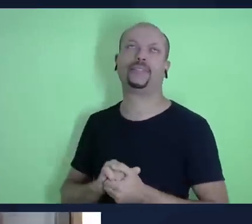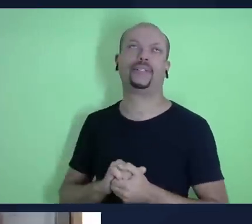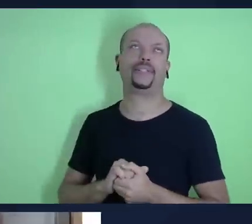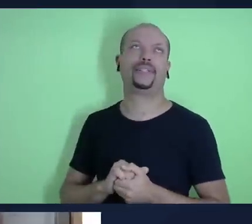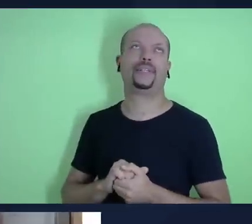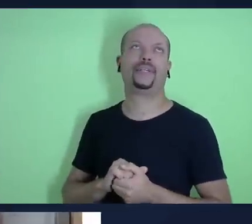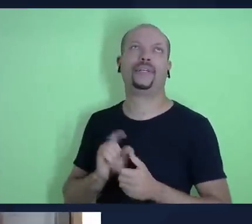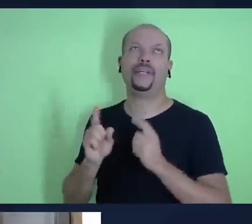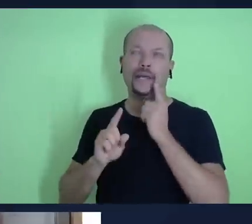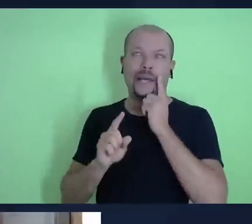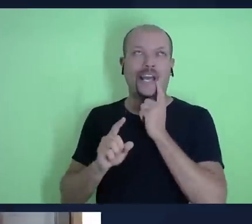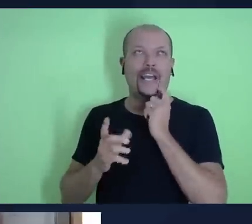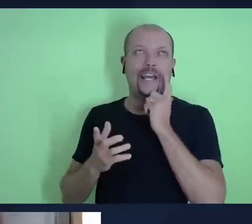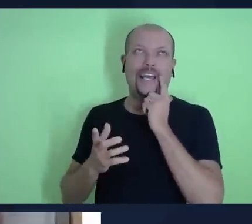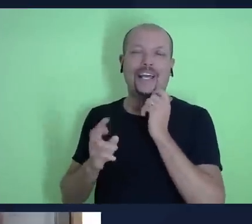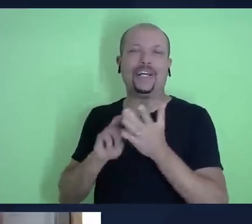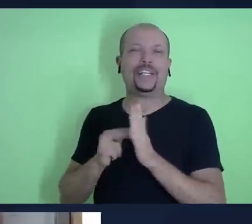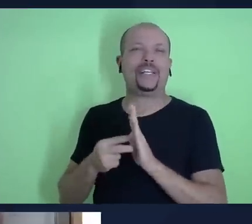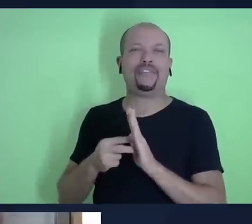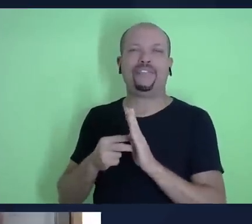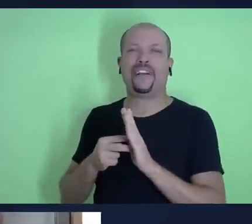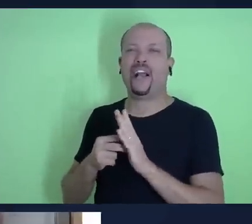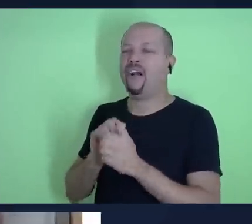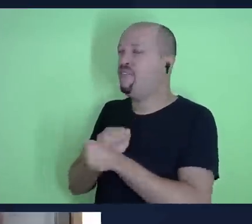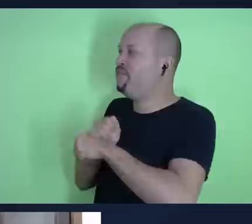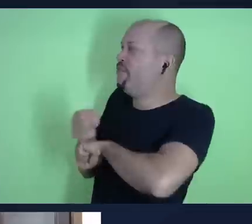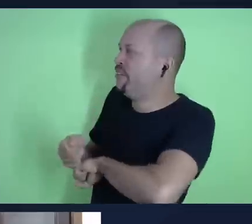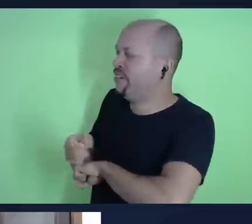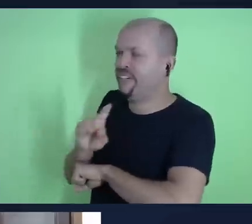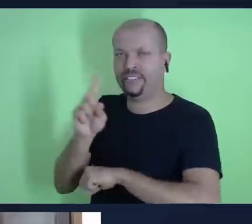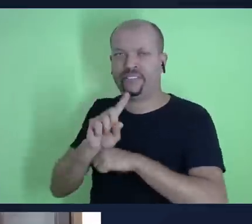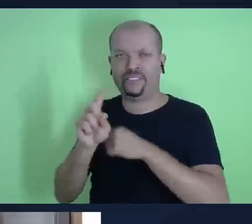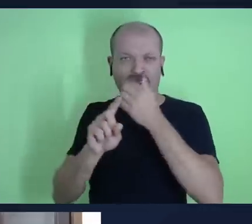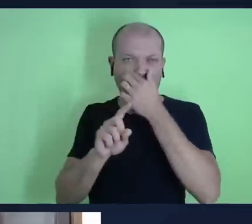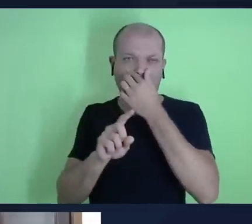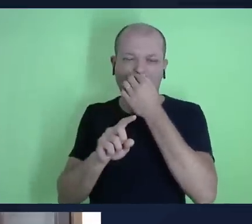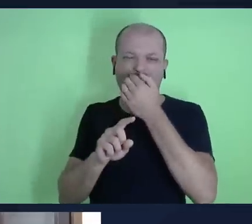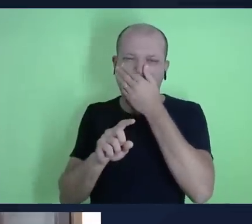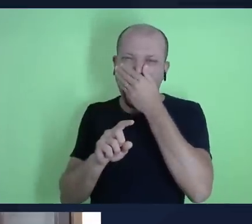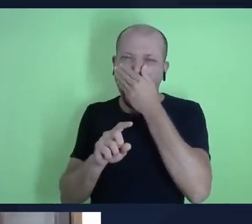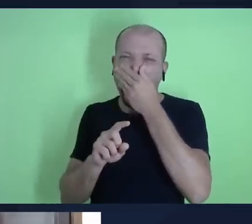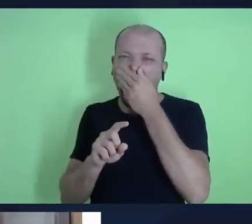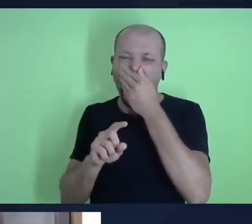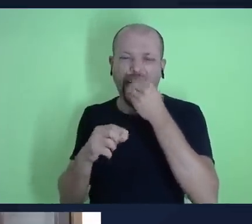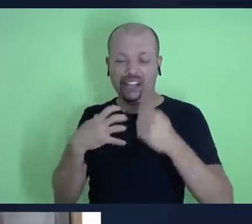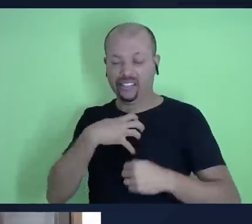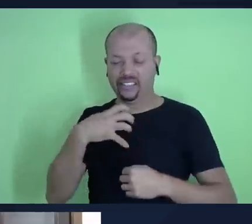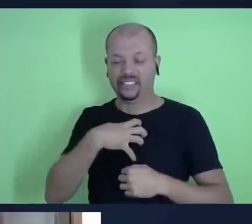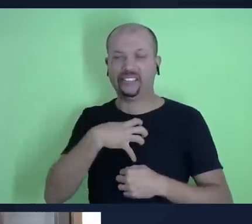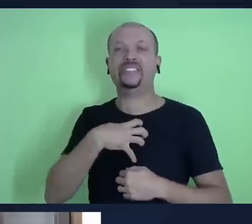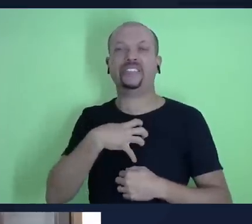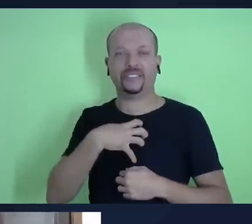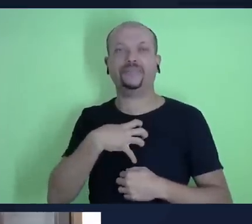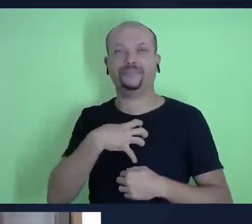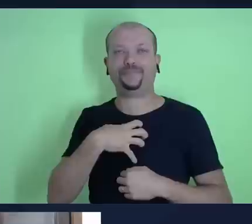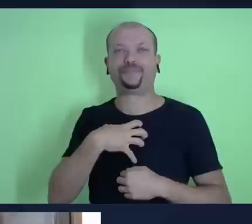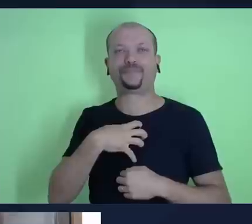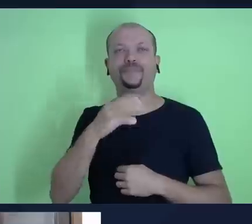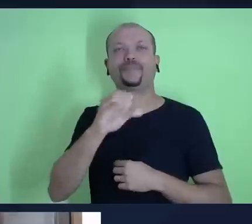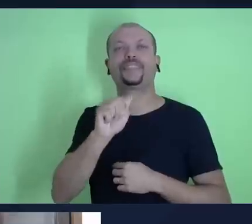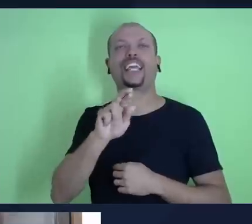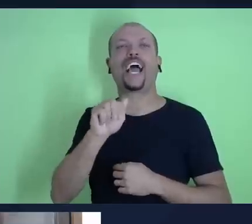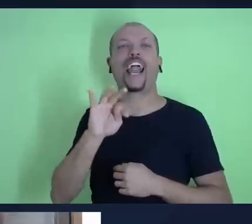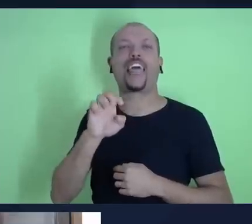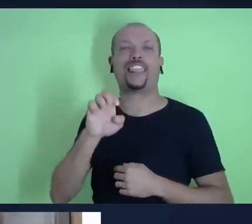obrigação é uma questão de honestidade é uma questão de caráter assim como é para minha esposa no trabalho